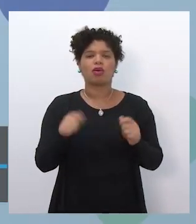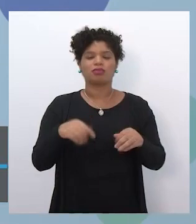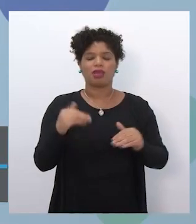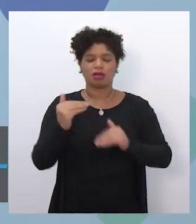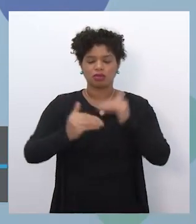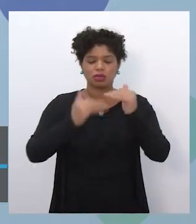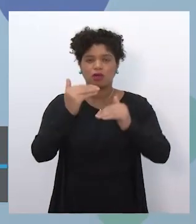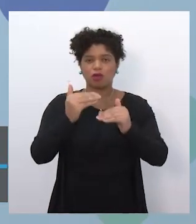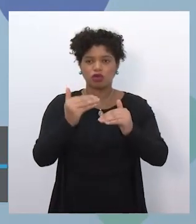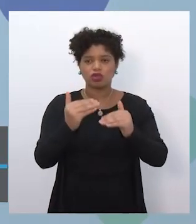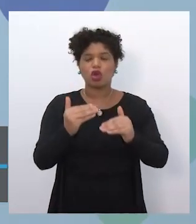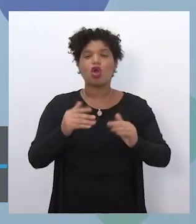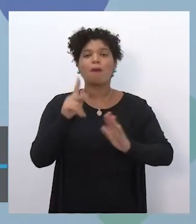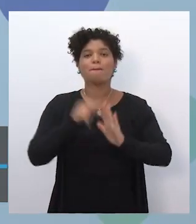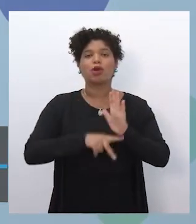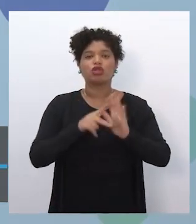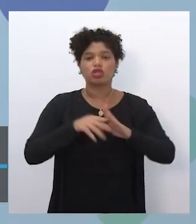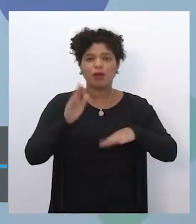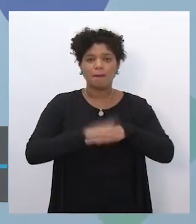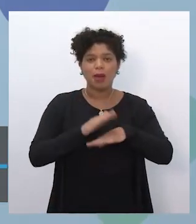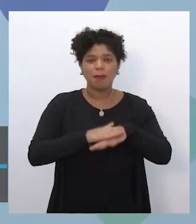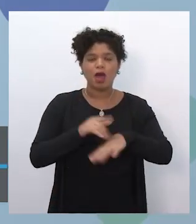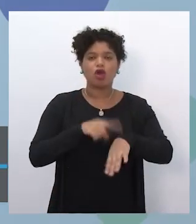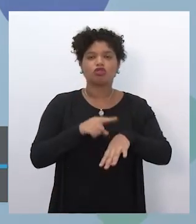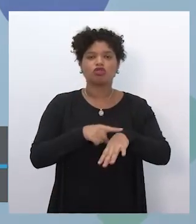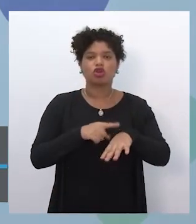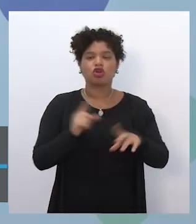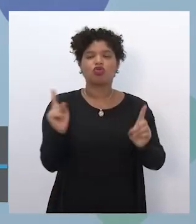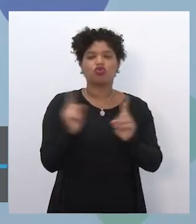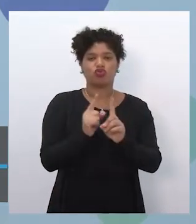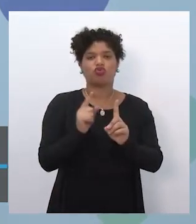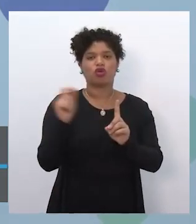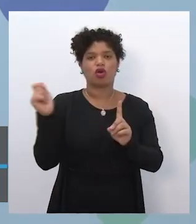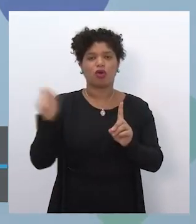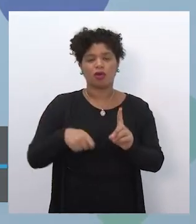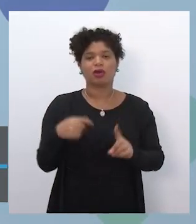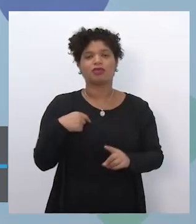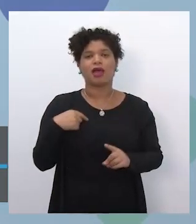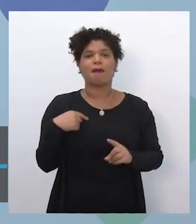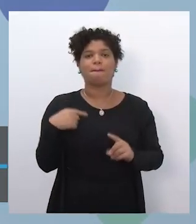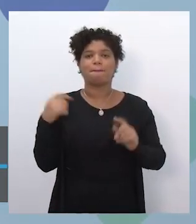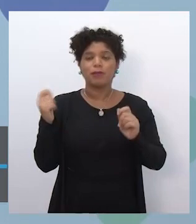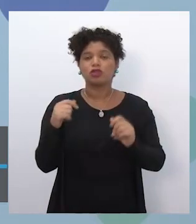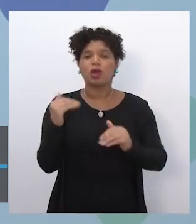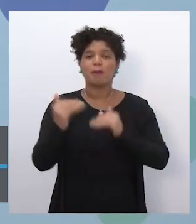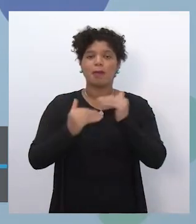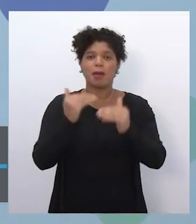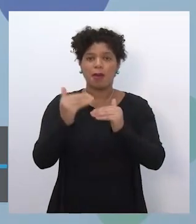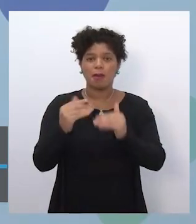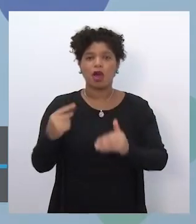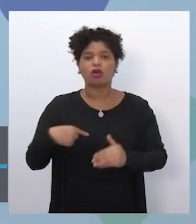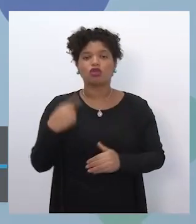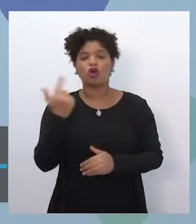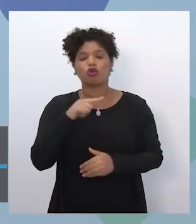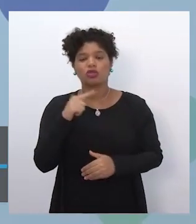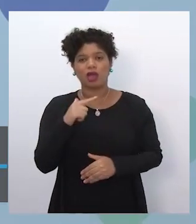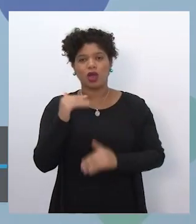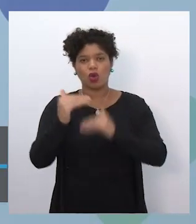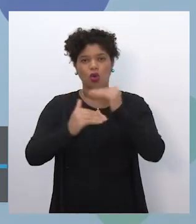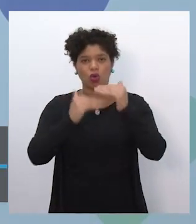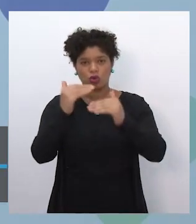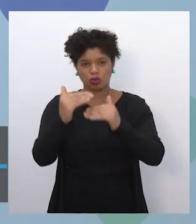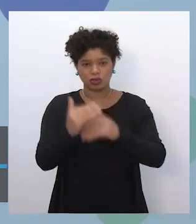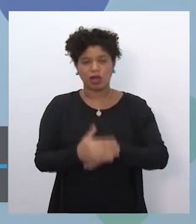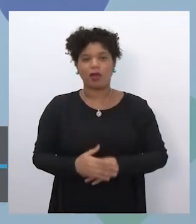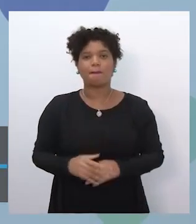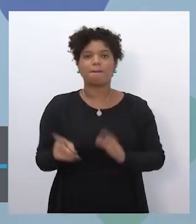missão, esse projeto prático em menor tempo e como quiser desenvolver mais, ele vai ter essa possibilidade. A gente vai construir também mais ao